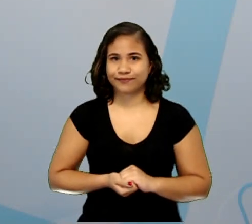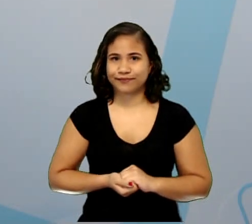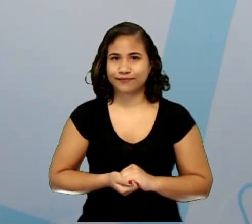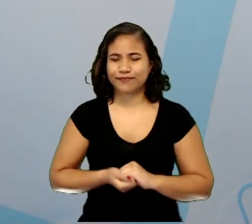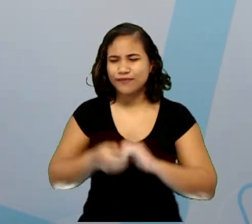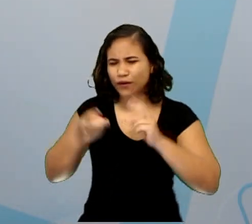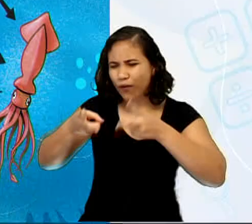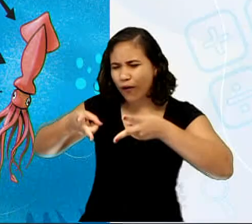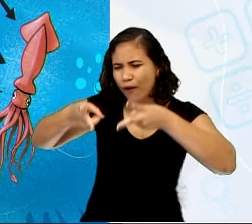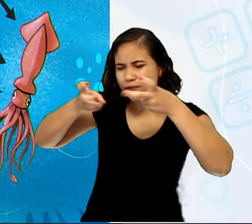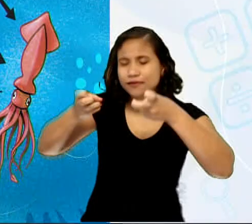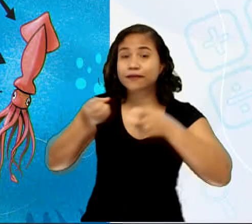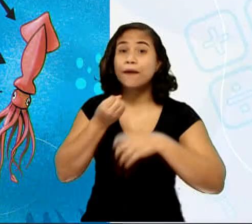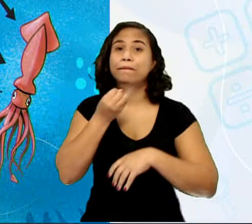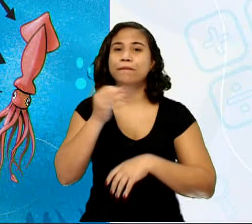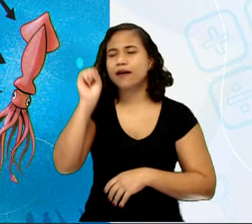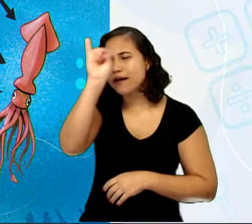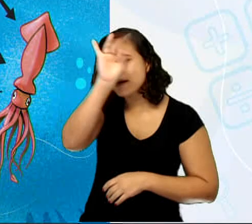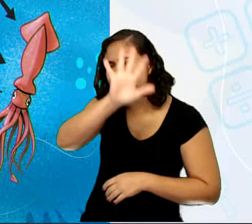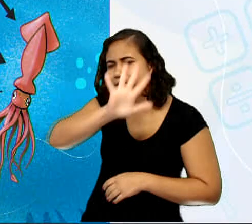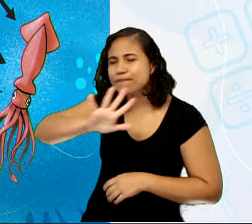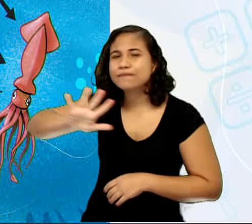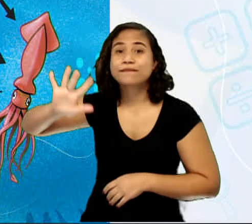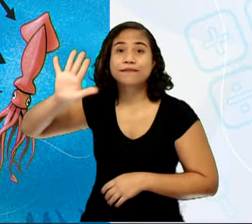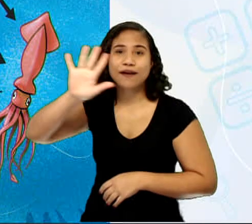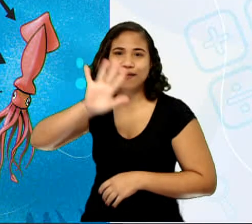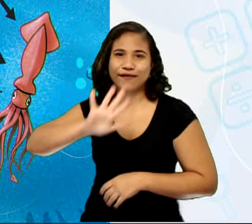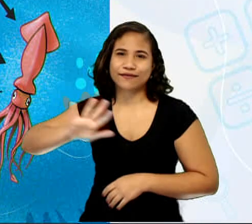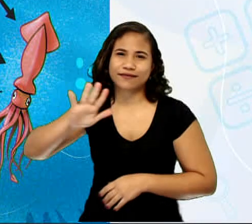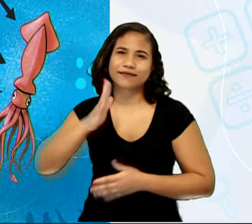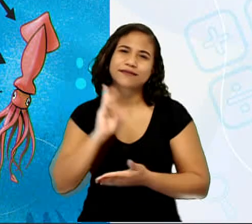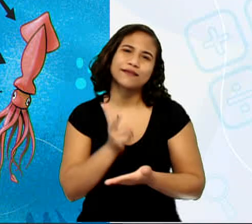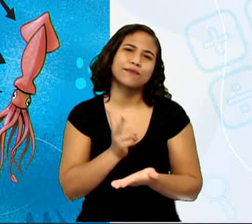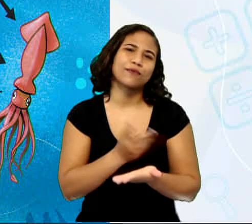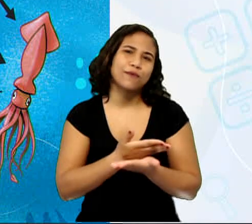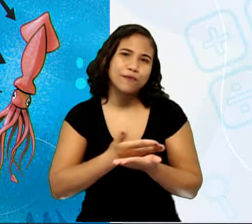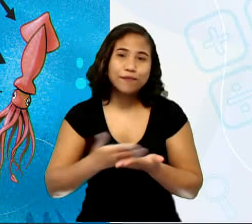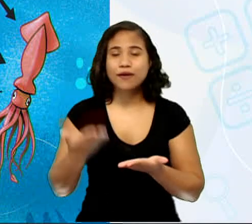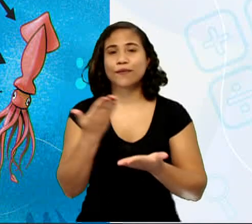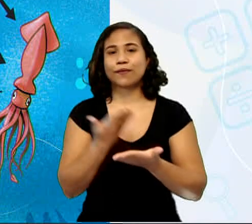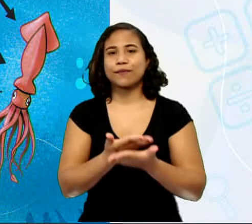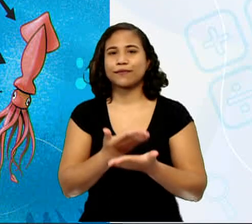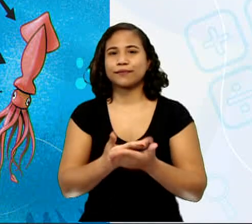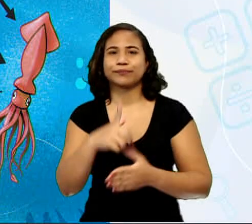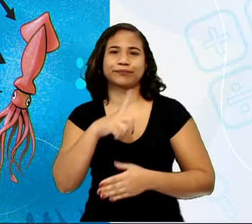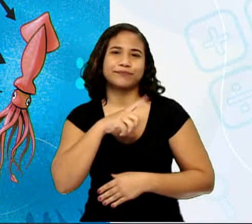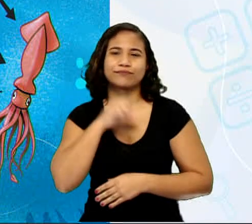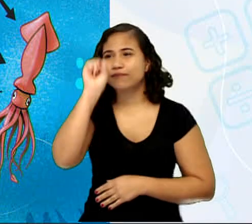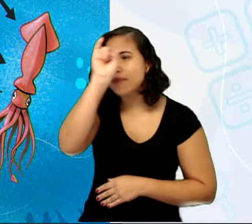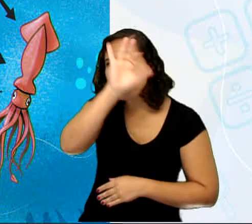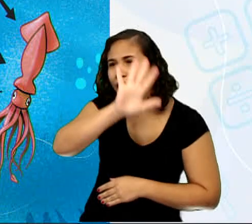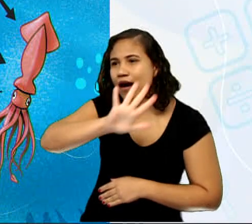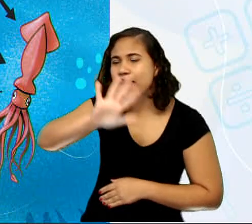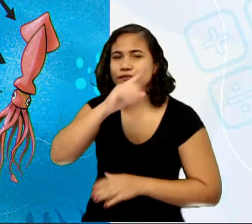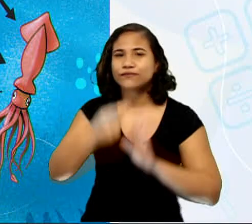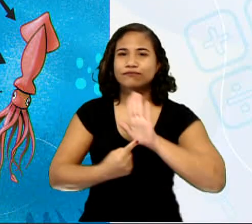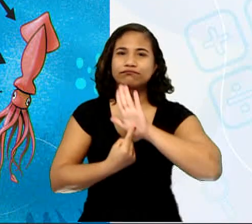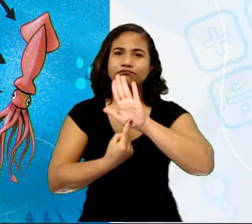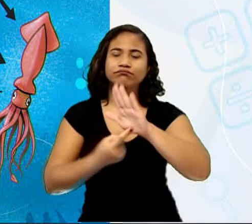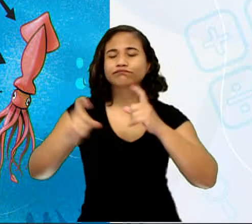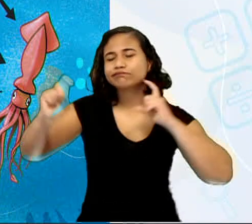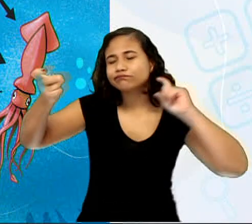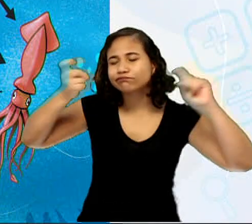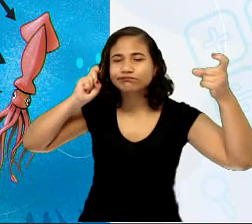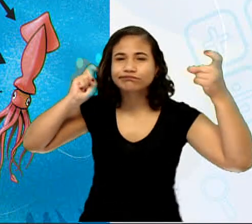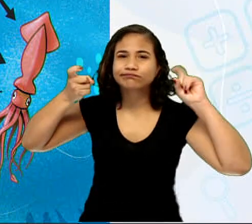Observe bem a imagem, você sabe que sempre quando eu começo as minhas aulas, eu sempre tenho uma imagem para a gente poder discutir.